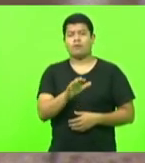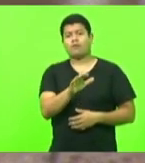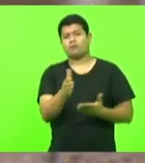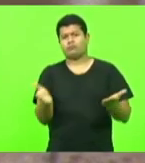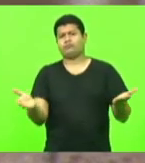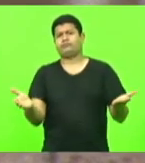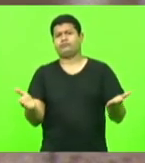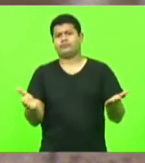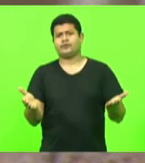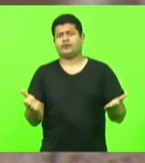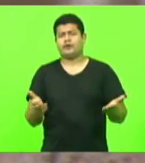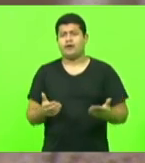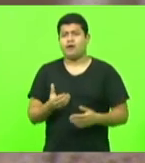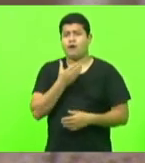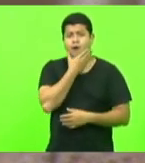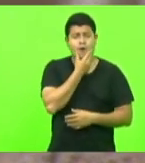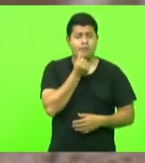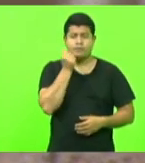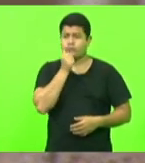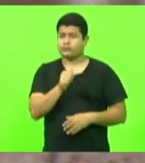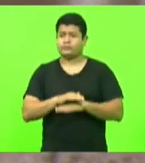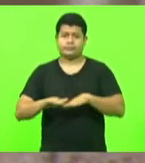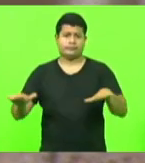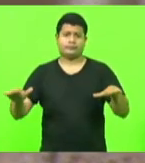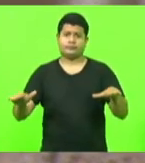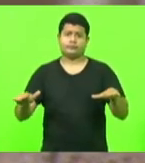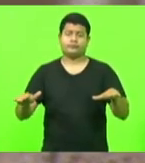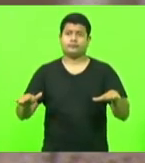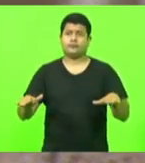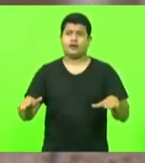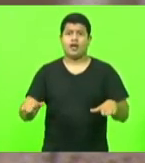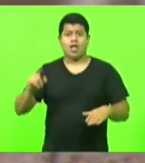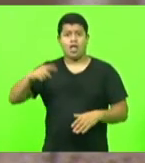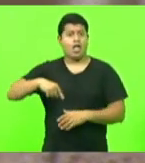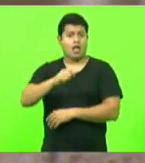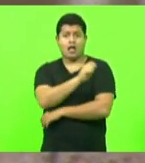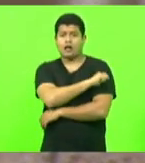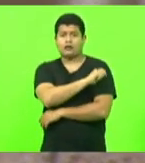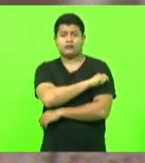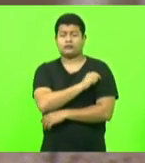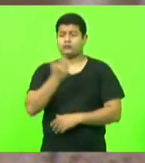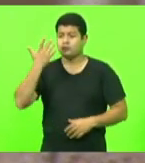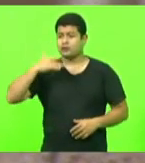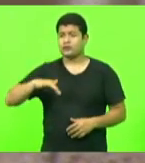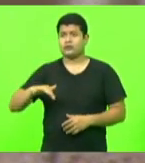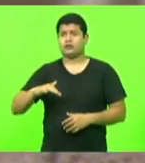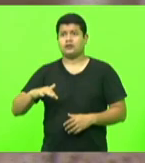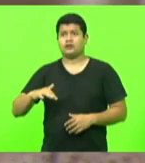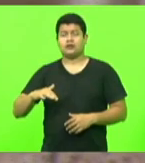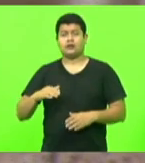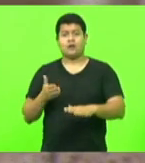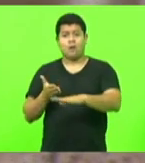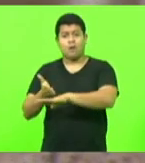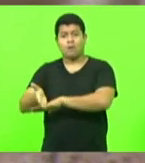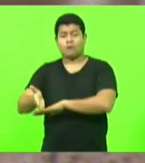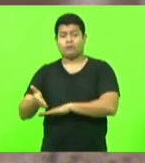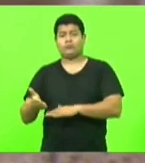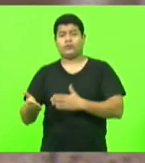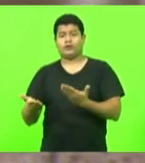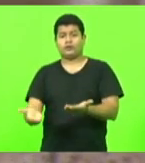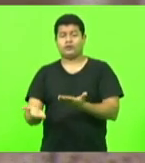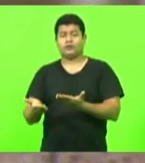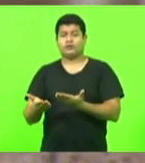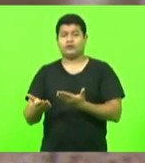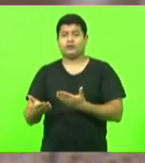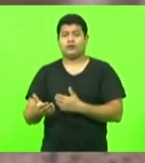sexo masculino e feminino, isso é para os alunos, para crianças que entram no ensino fundamental e aí